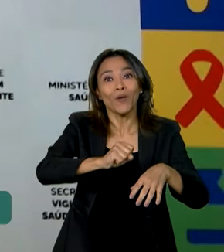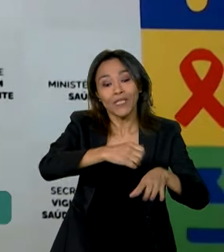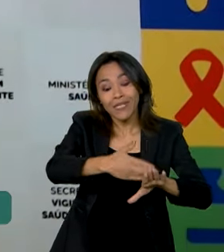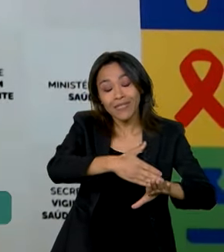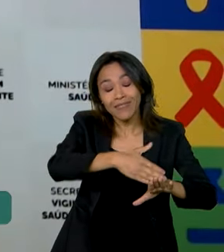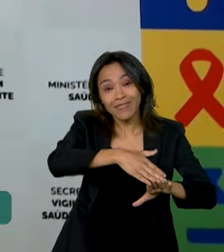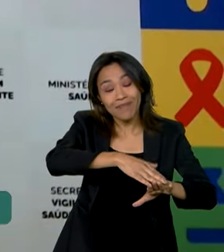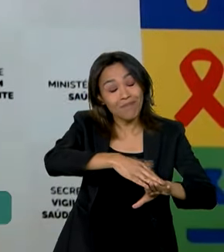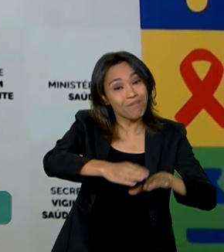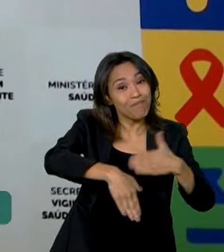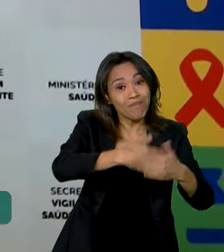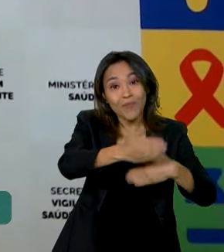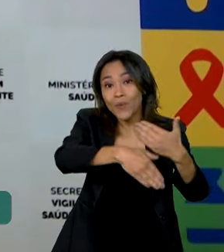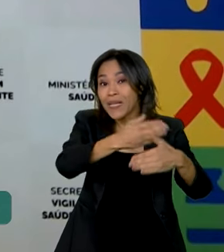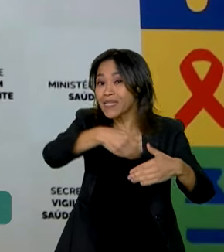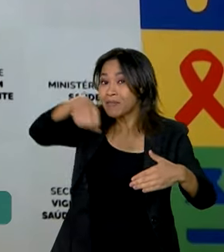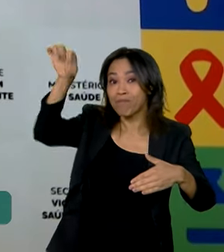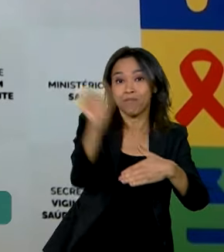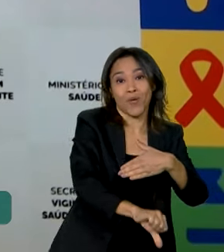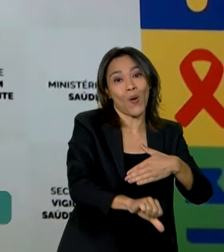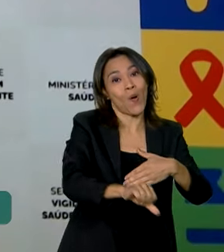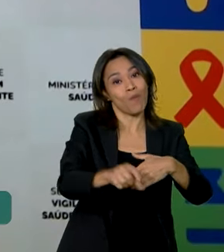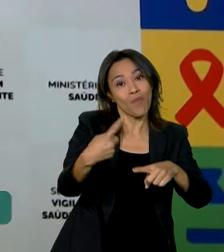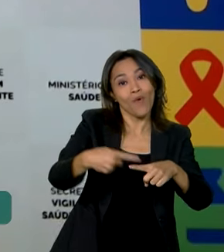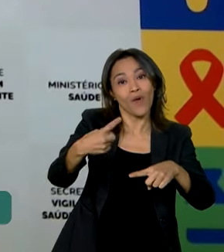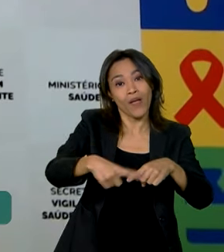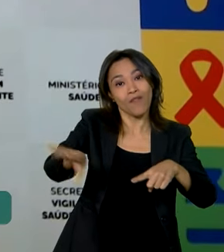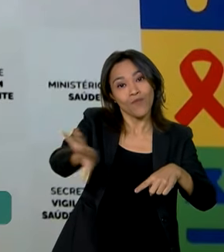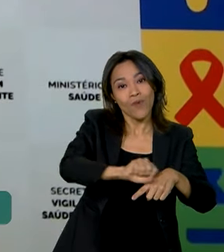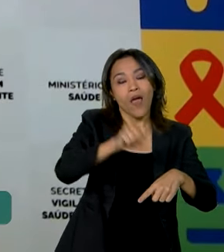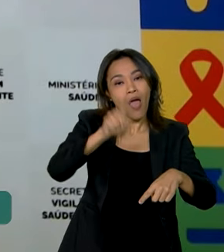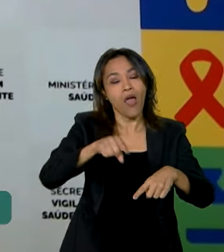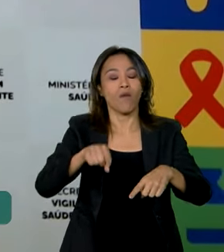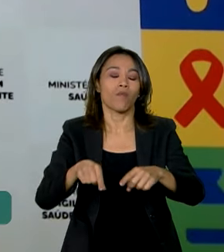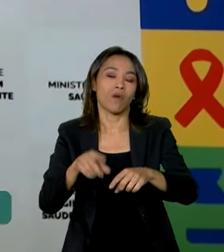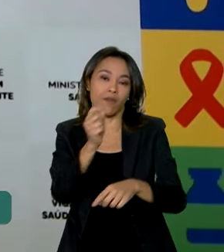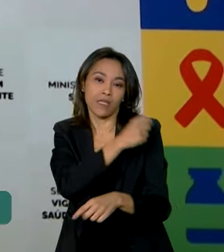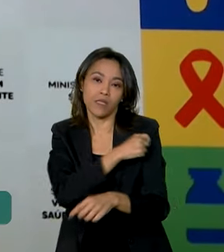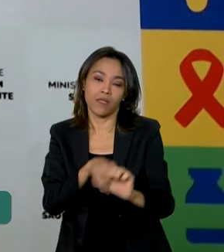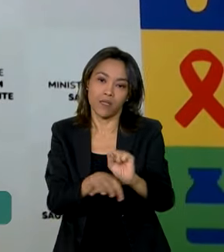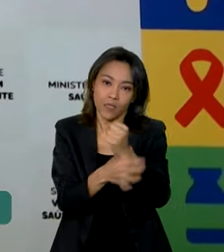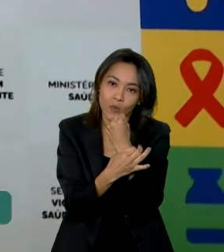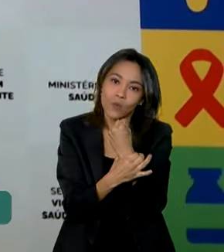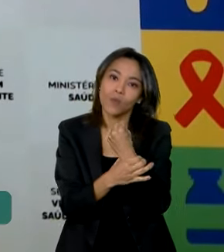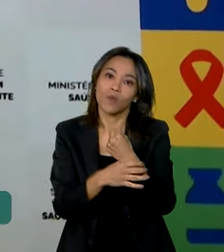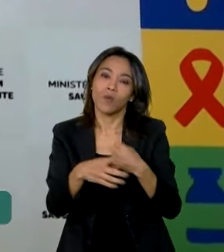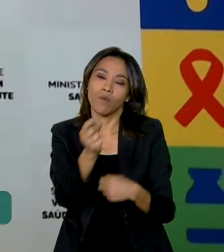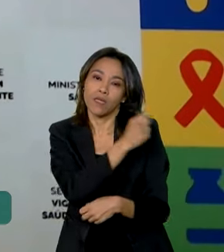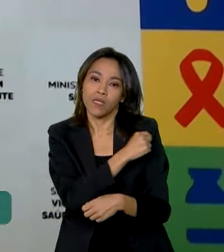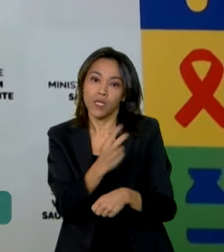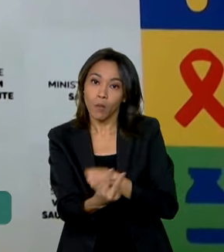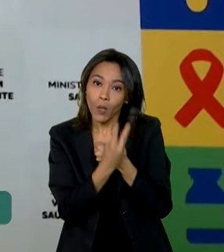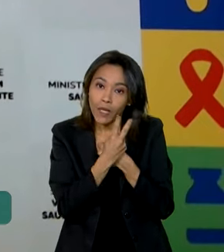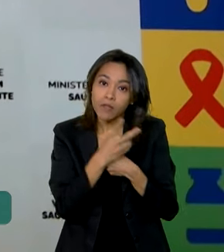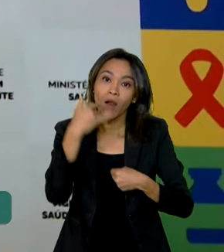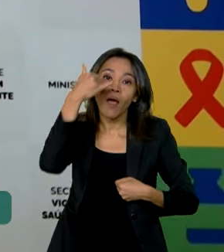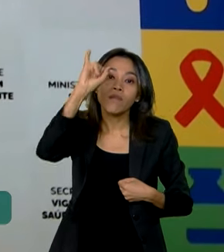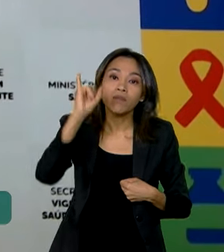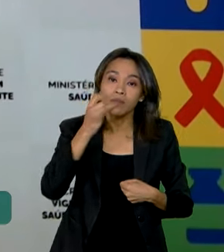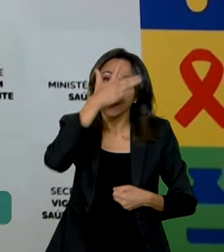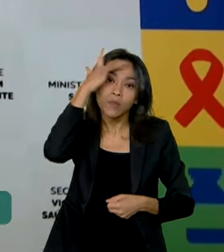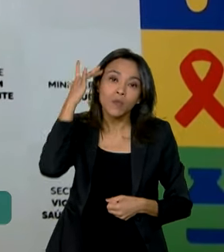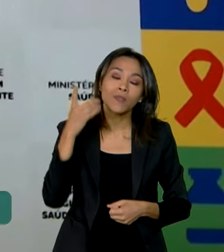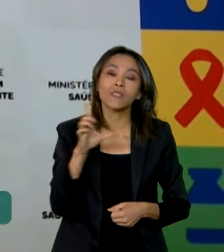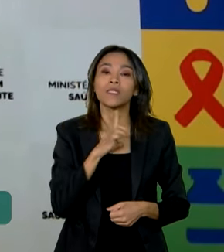grave. É uma vacina segura e uma vacina que protege muito para evitar com que as pessoas